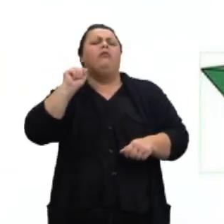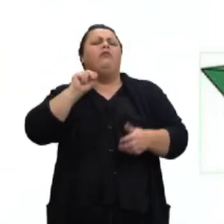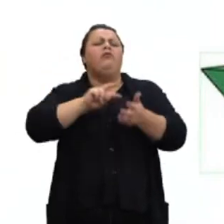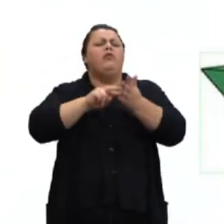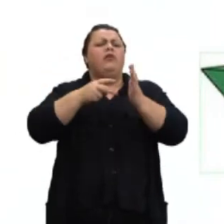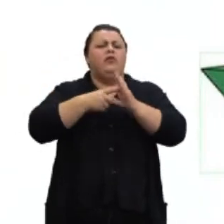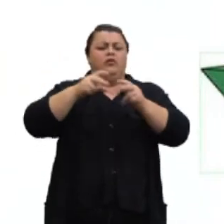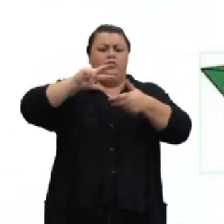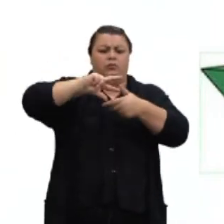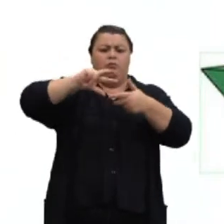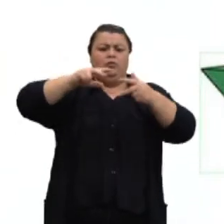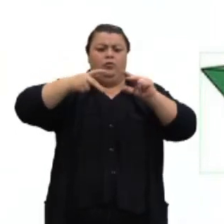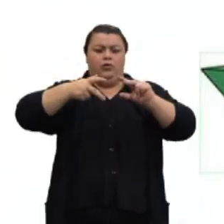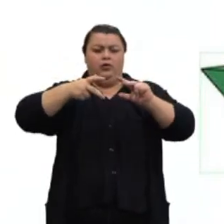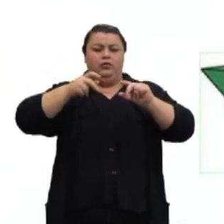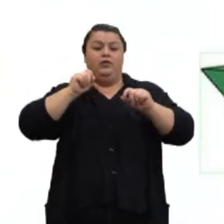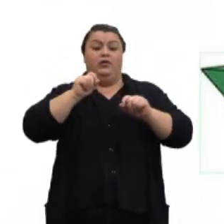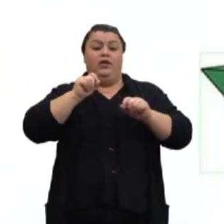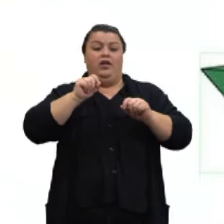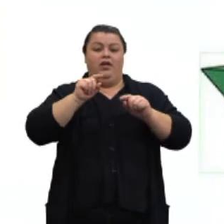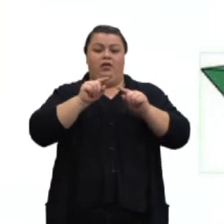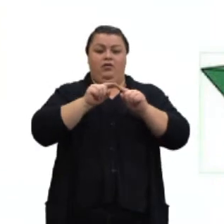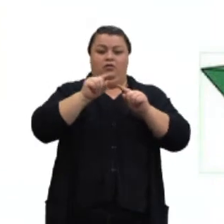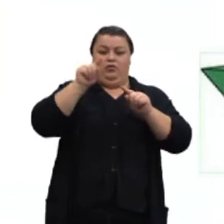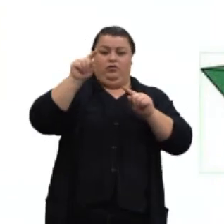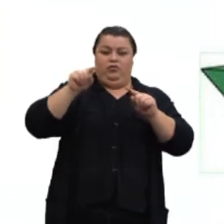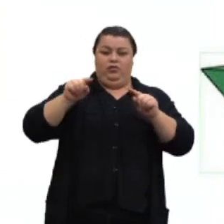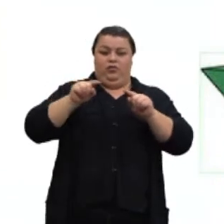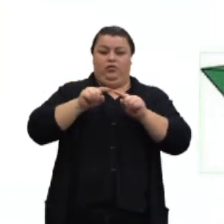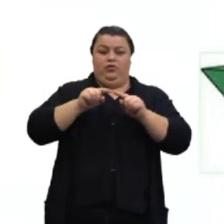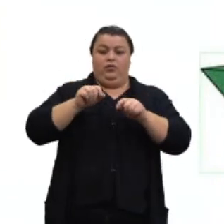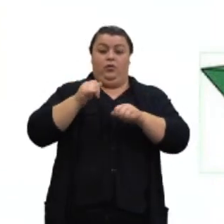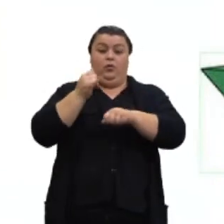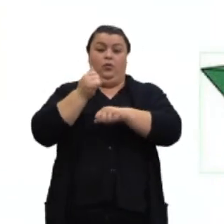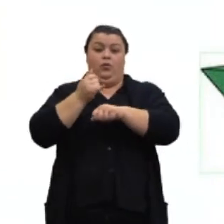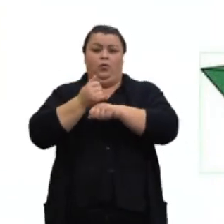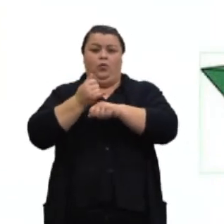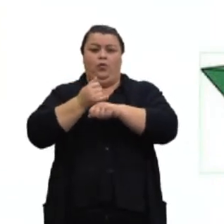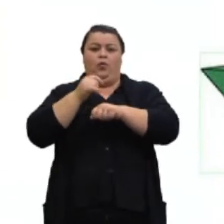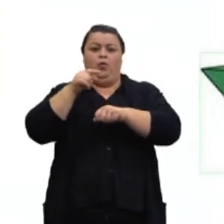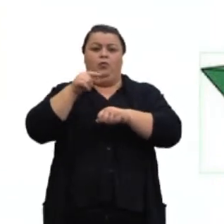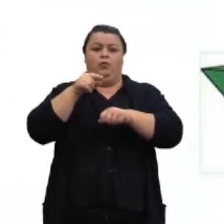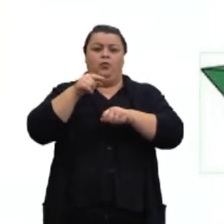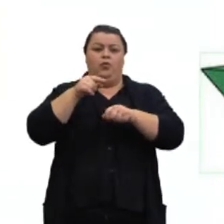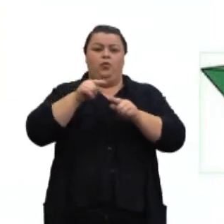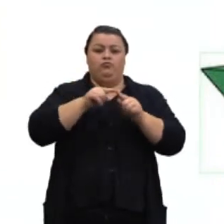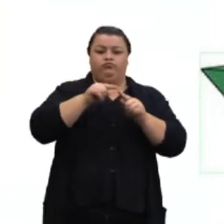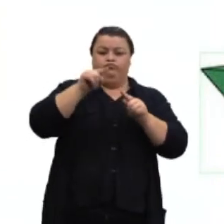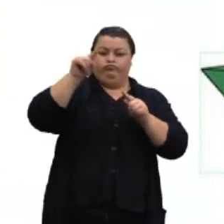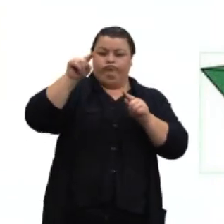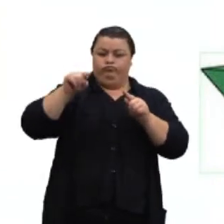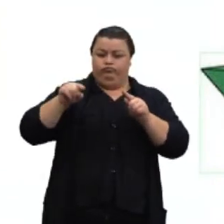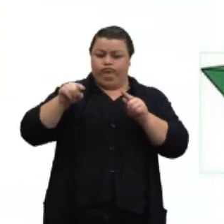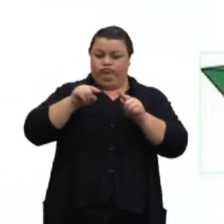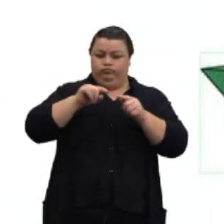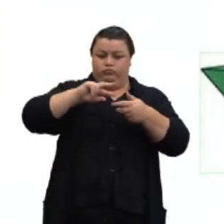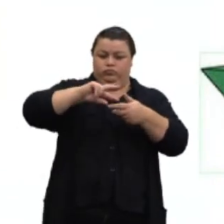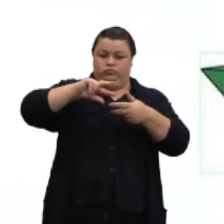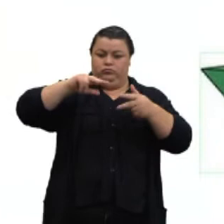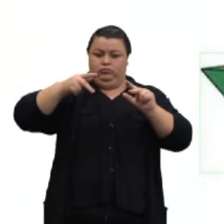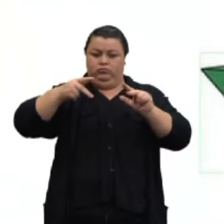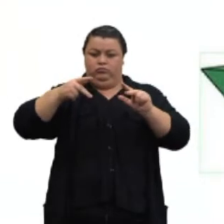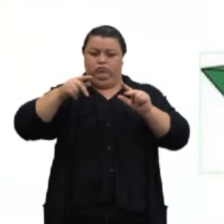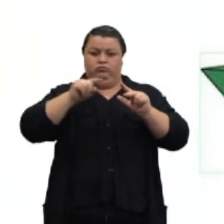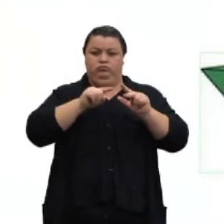esse corpo geométrico, né? São corpos geométricos limitados por polígonos. Ou seja, são